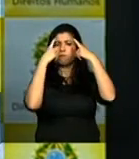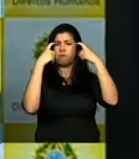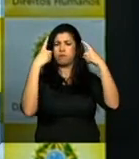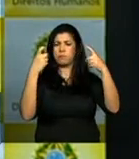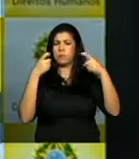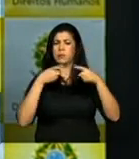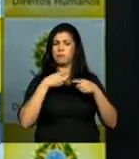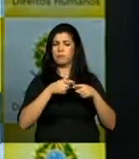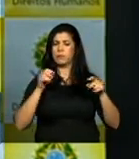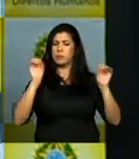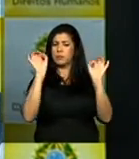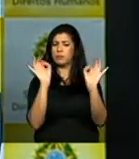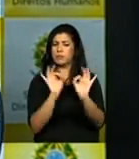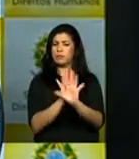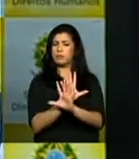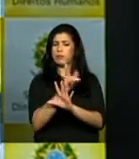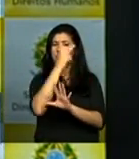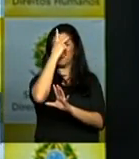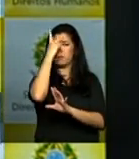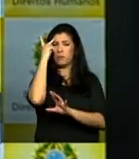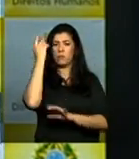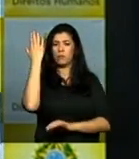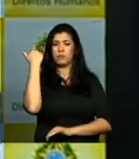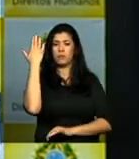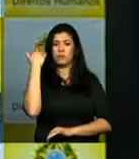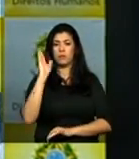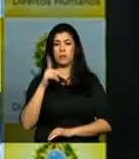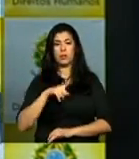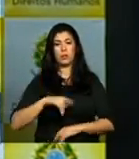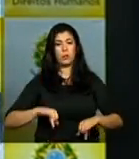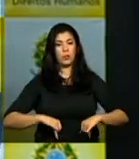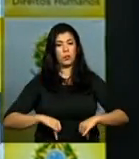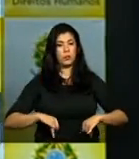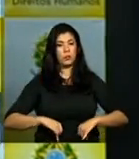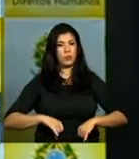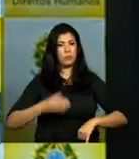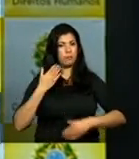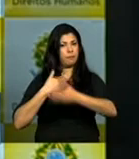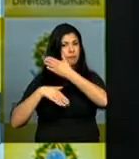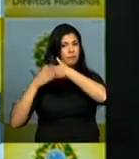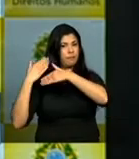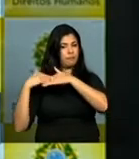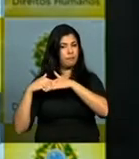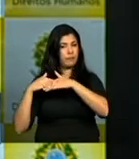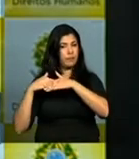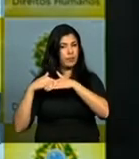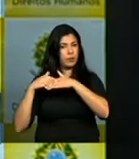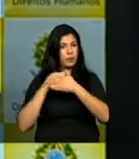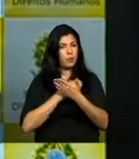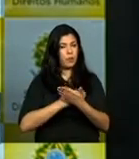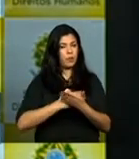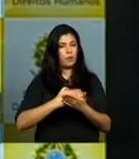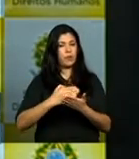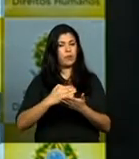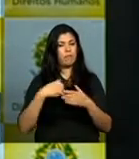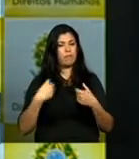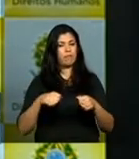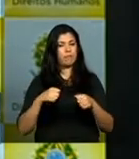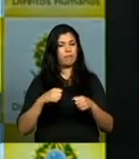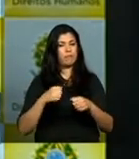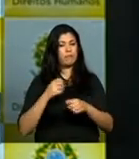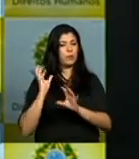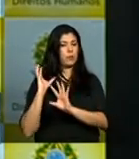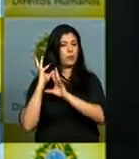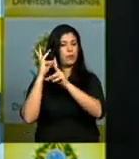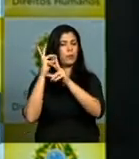pessoas que sofreram como o antigo regime devem poder começar a lidar com o passado para buscar a verdade,